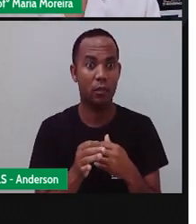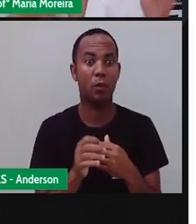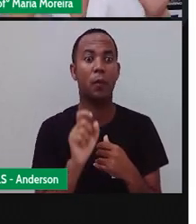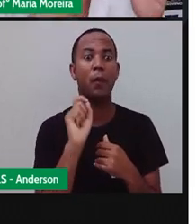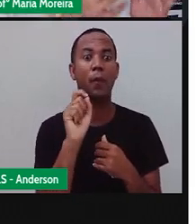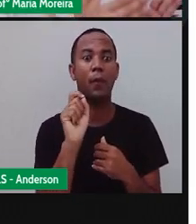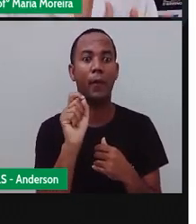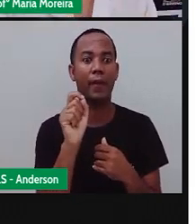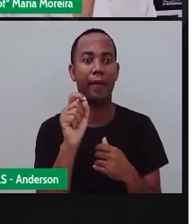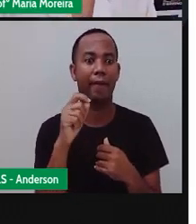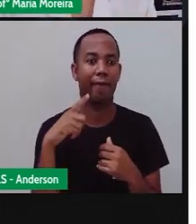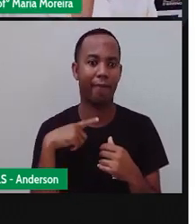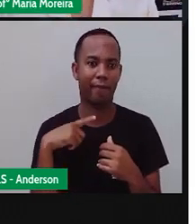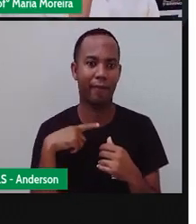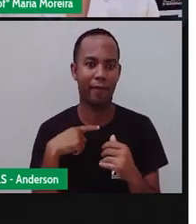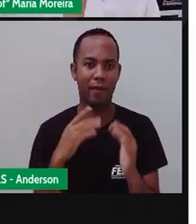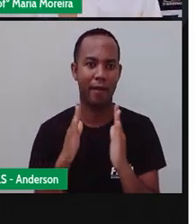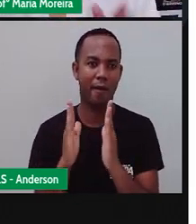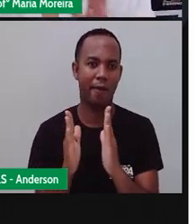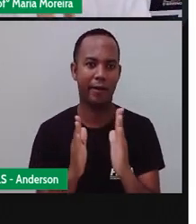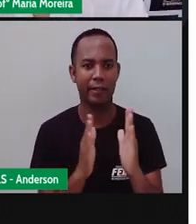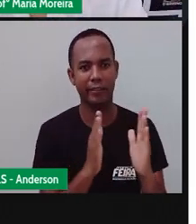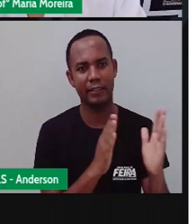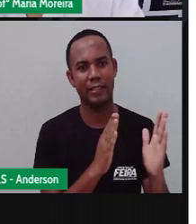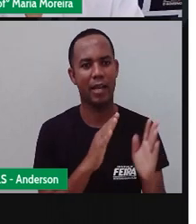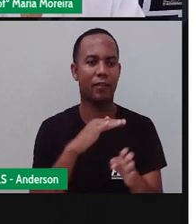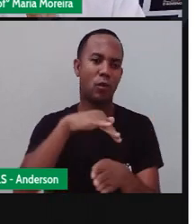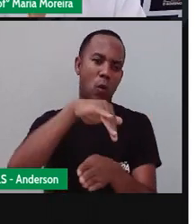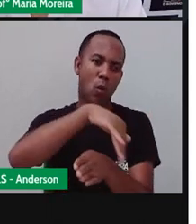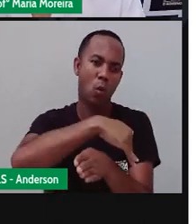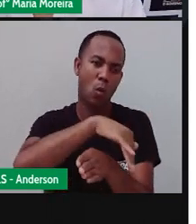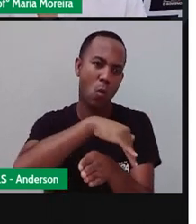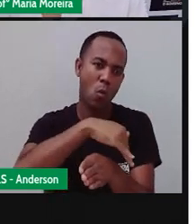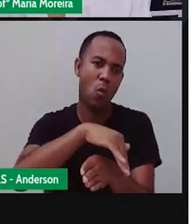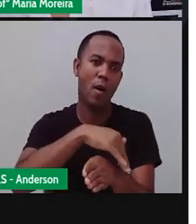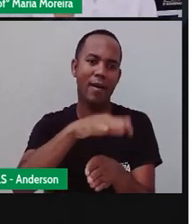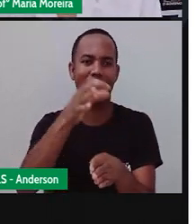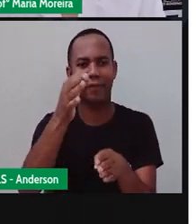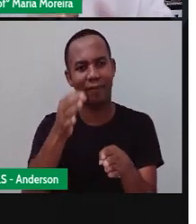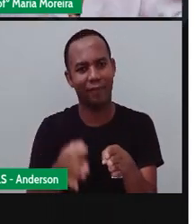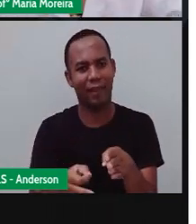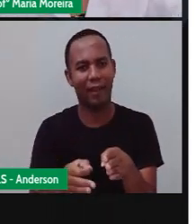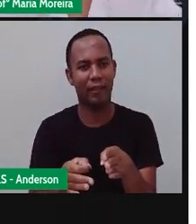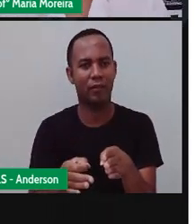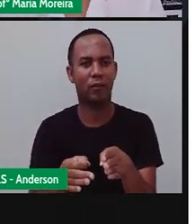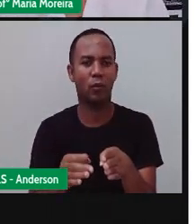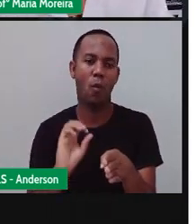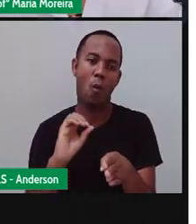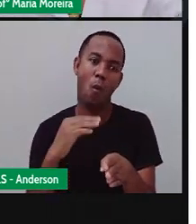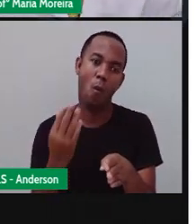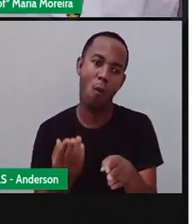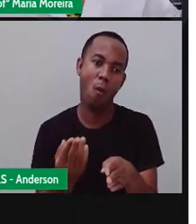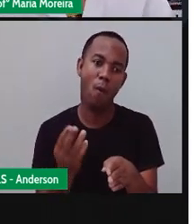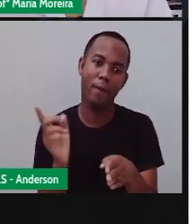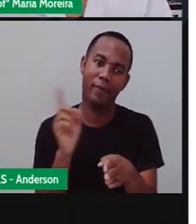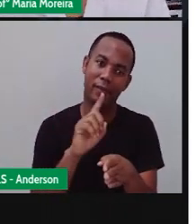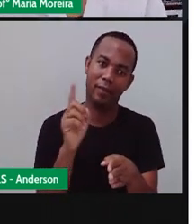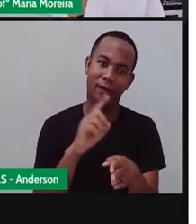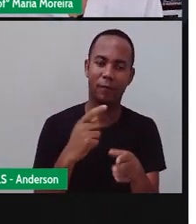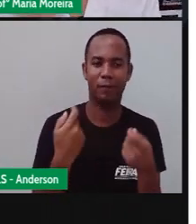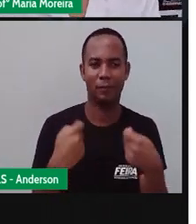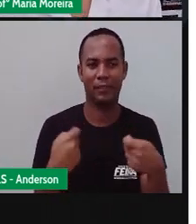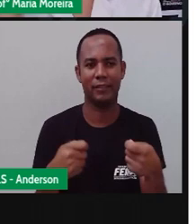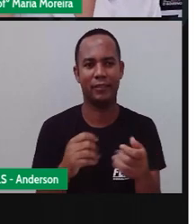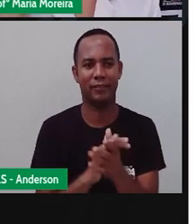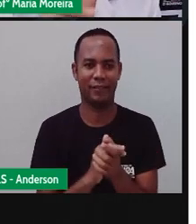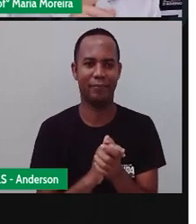ter no mapa é o quê? O que tem na realidade. Seja ela a realidade concreta que a gente está vivendo,